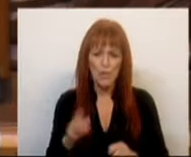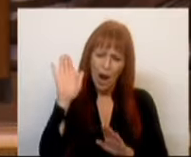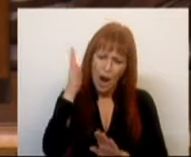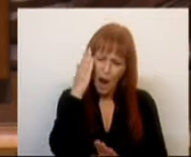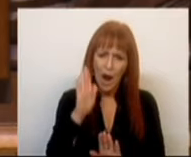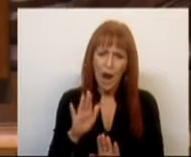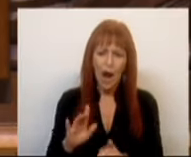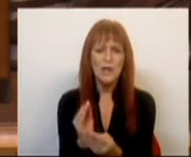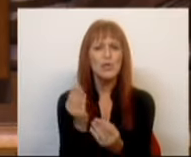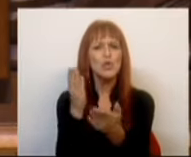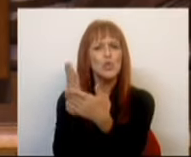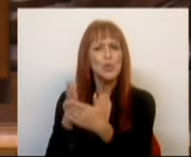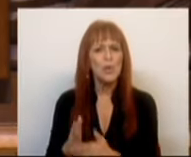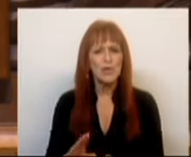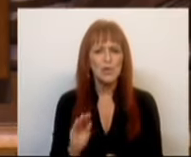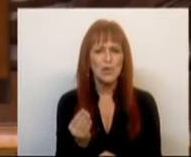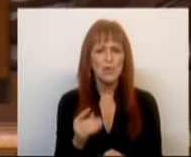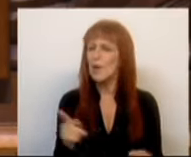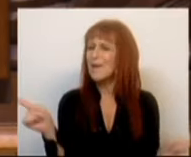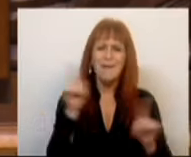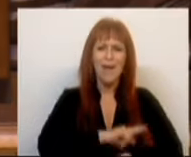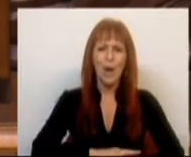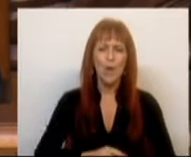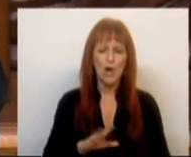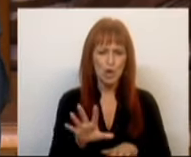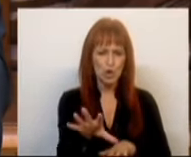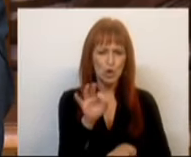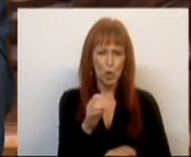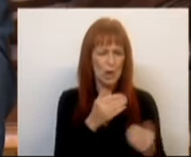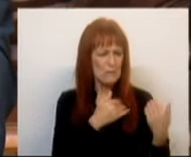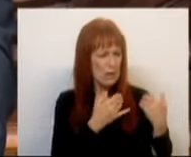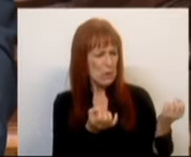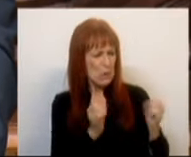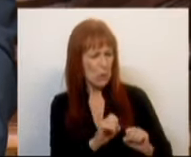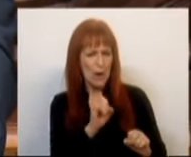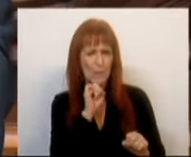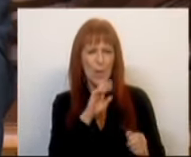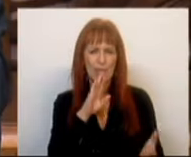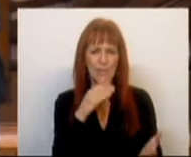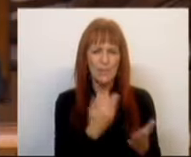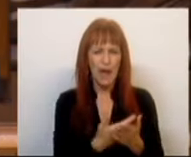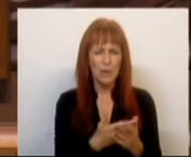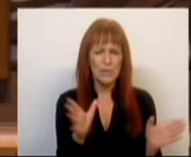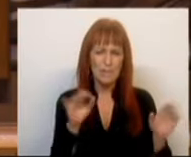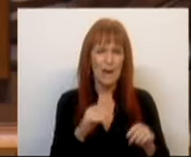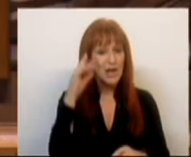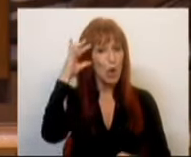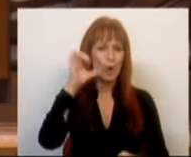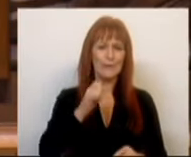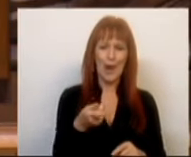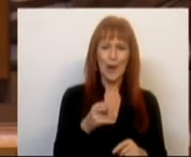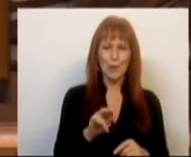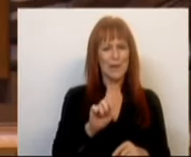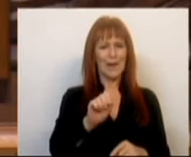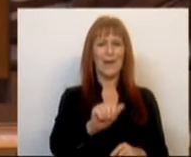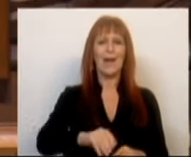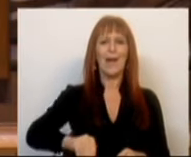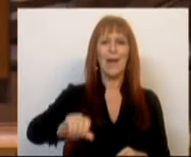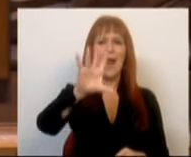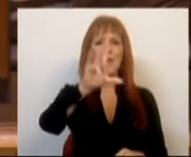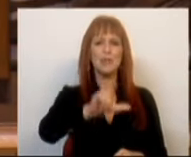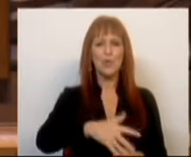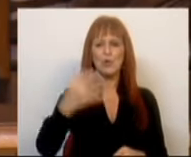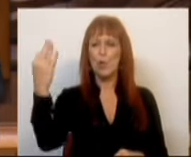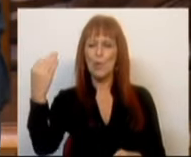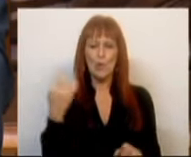estudantil. Mas não, esta escolha irresponsável pode redundar em mais hotéis de luxo em Lisboa e no Porto,